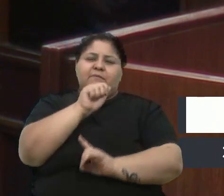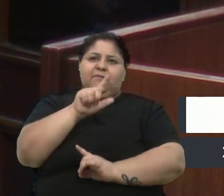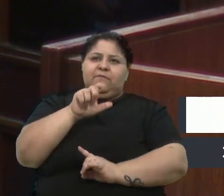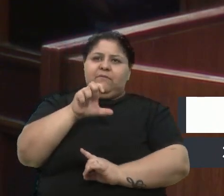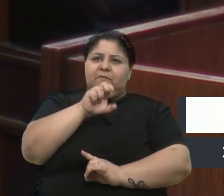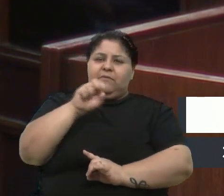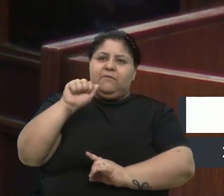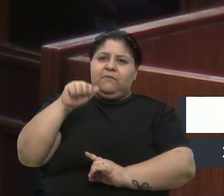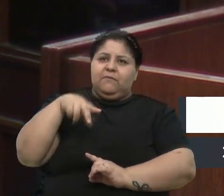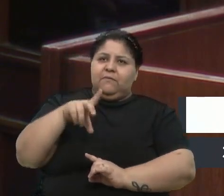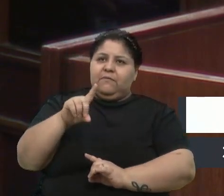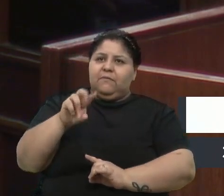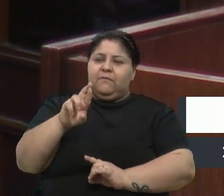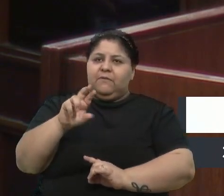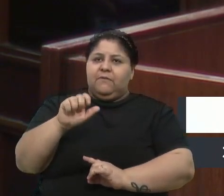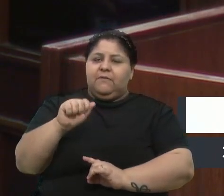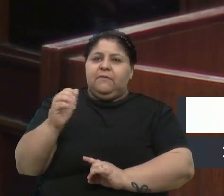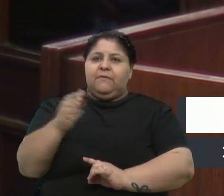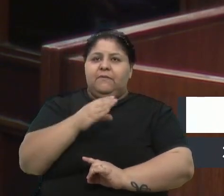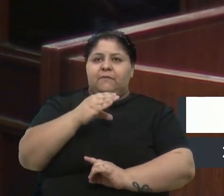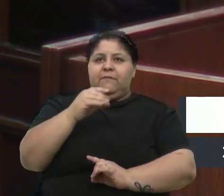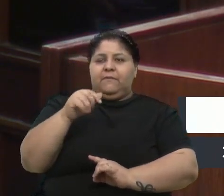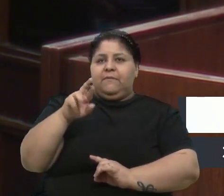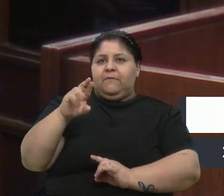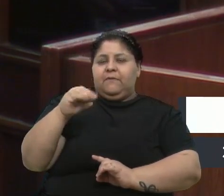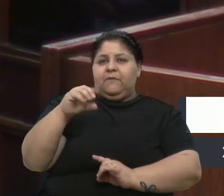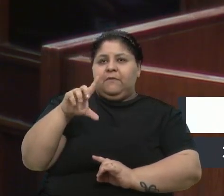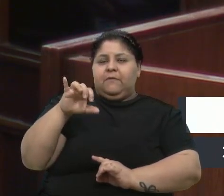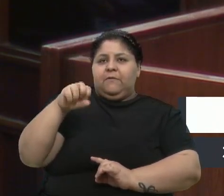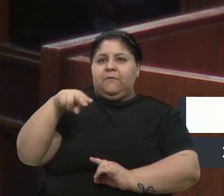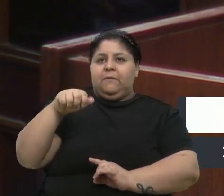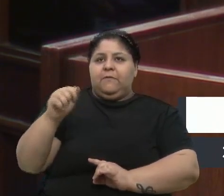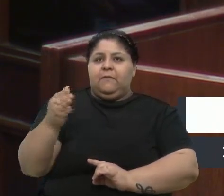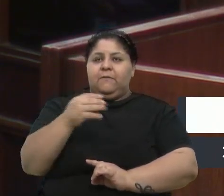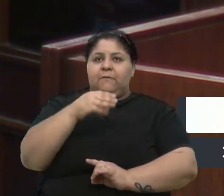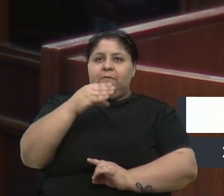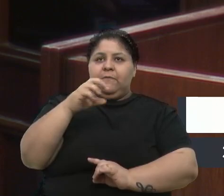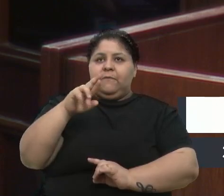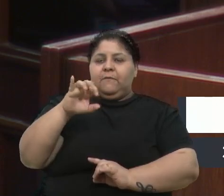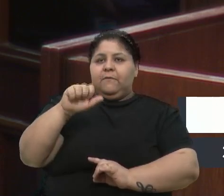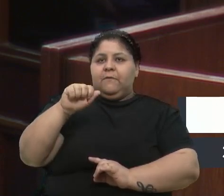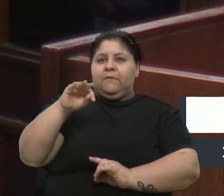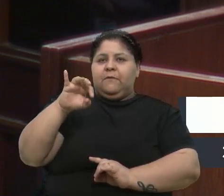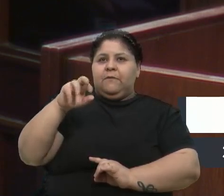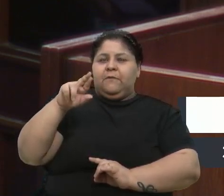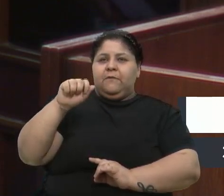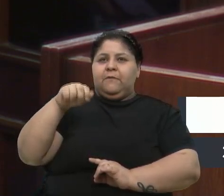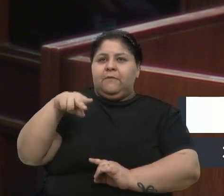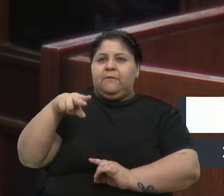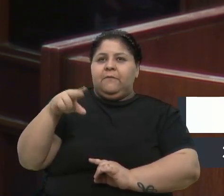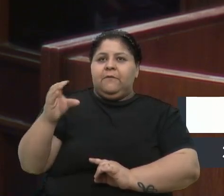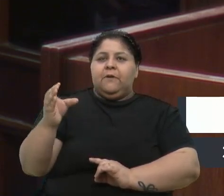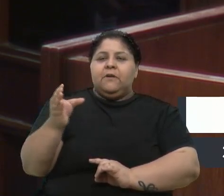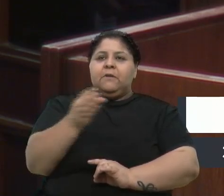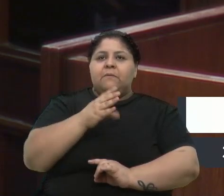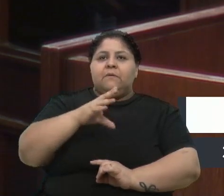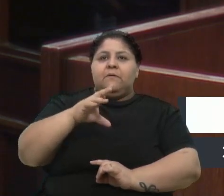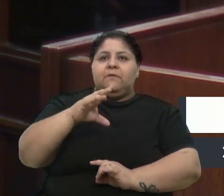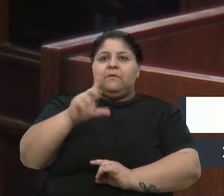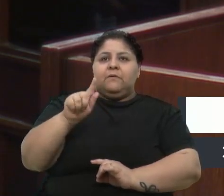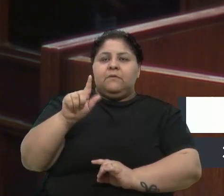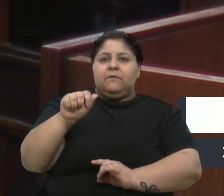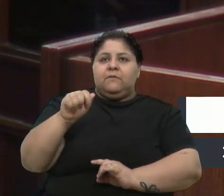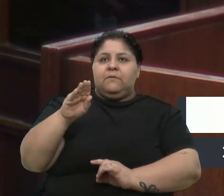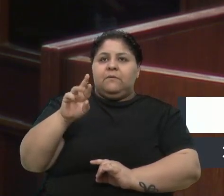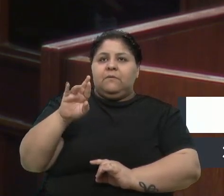da Silva, da Assis Brasil, para a Caroline do Machado de Assis, para o Cristiano do Murialdo, para o Davi do Alexandre Záterra, para o Gabriel do